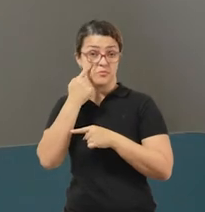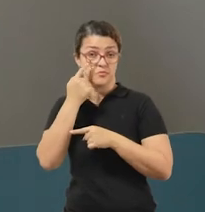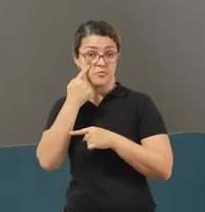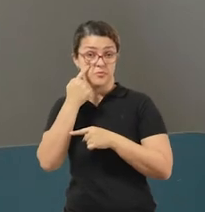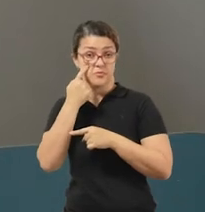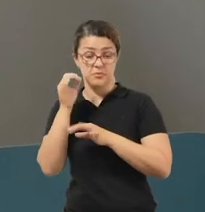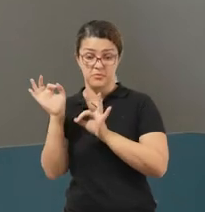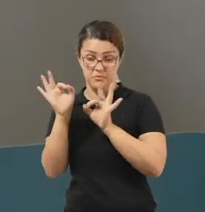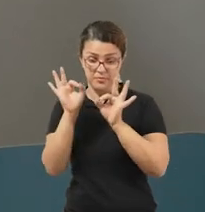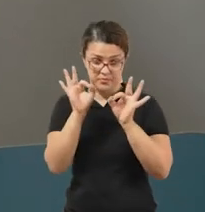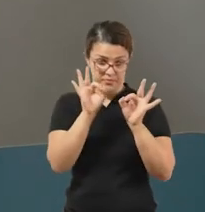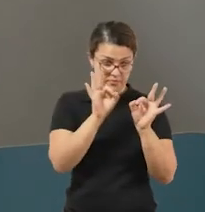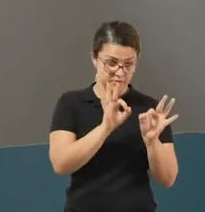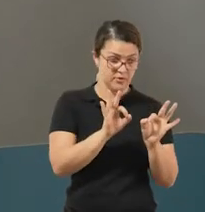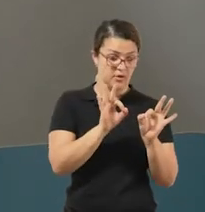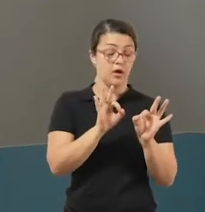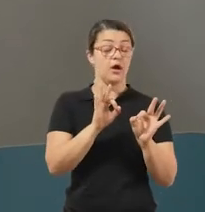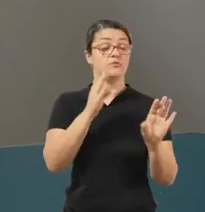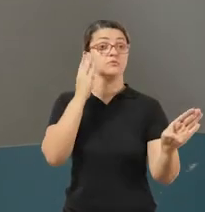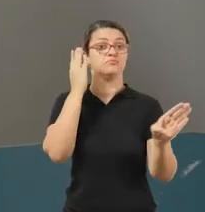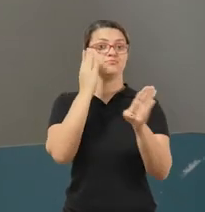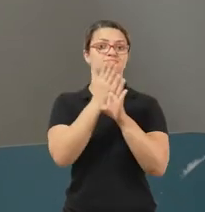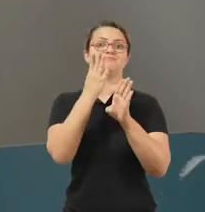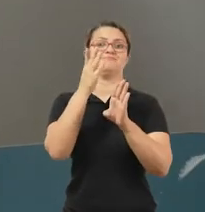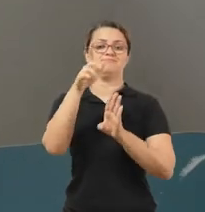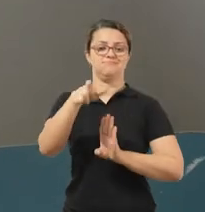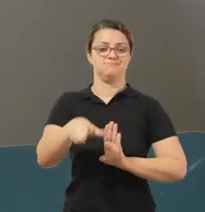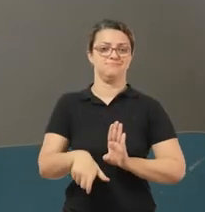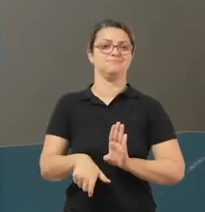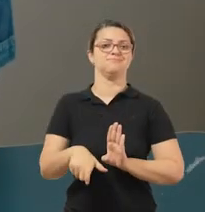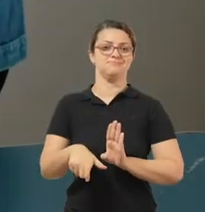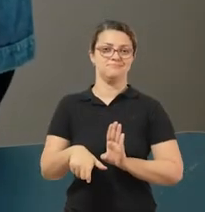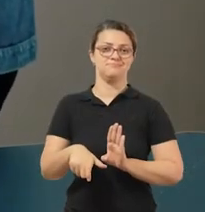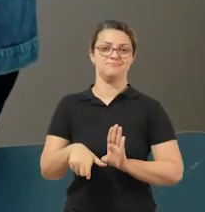Azul no Varal de Histórias, você vai descobrir muitas coisas sobre ele.